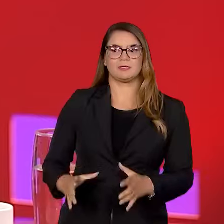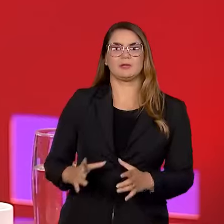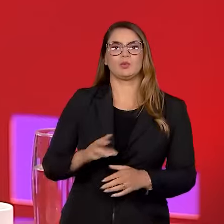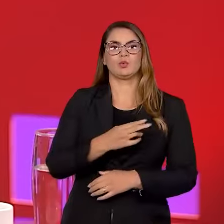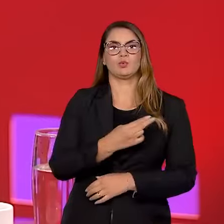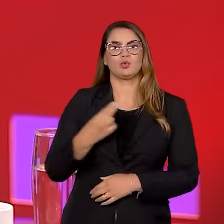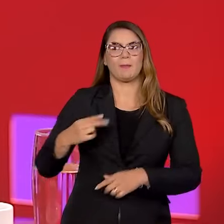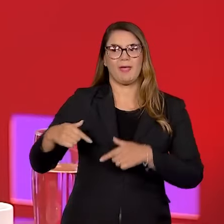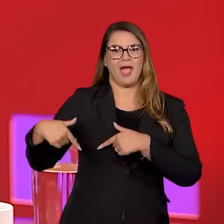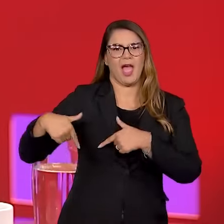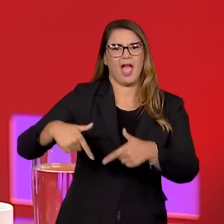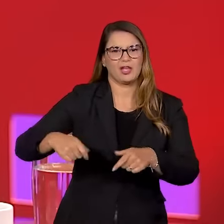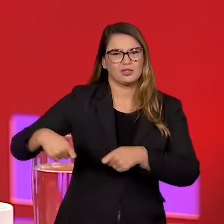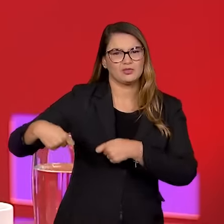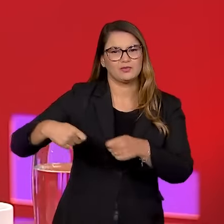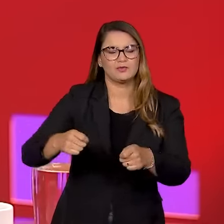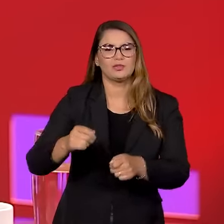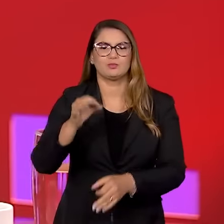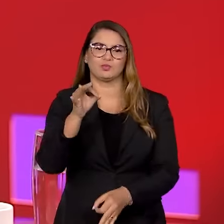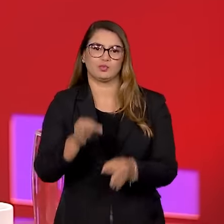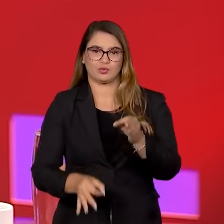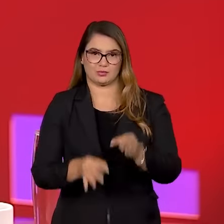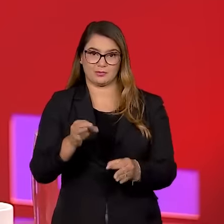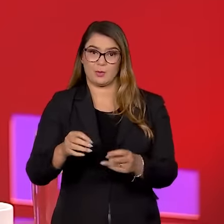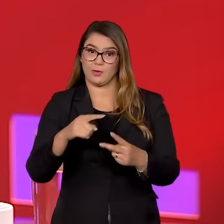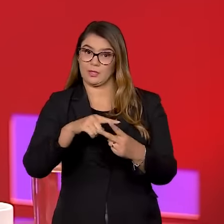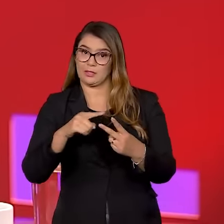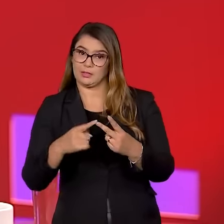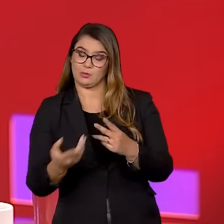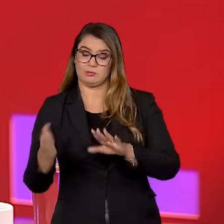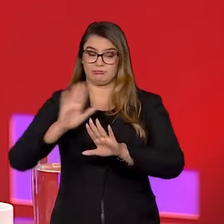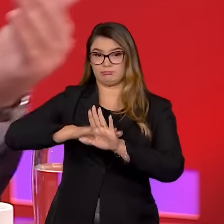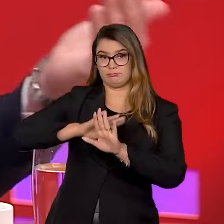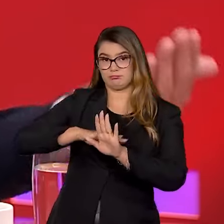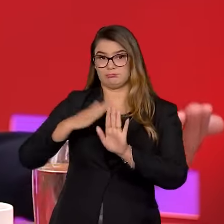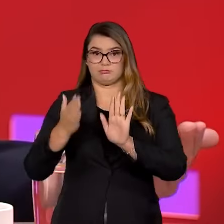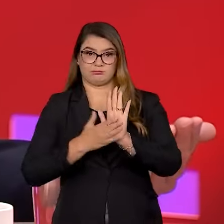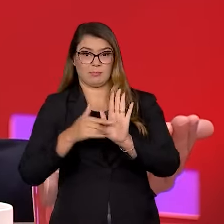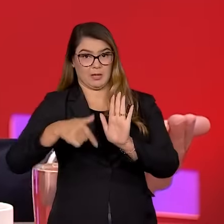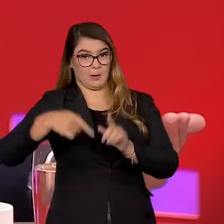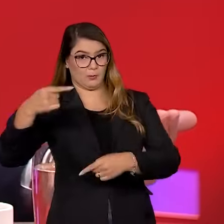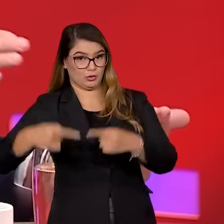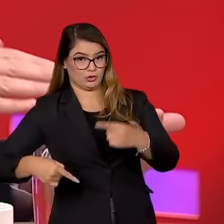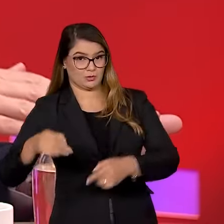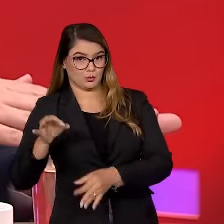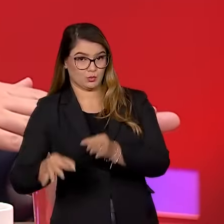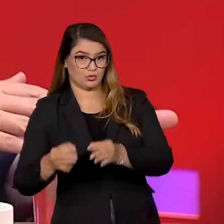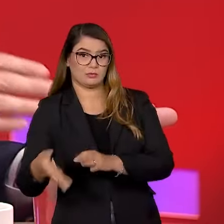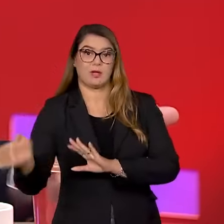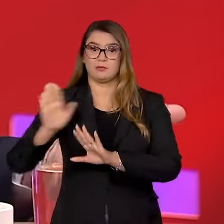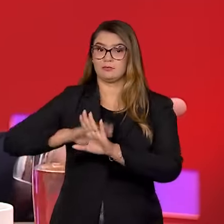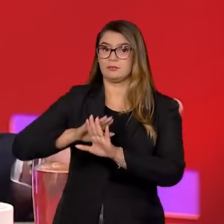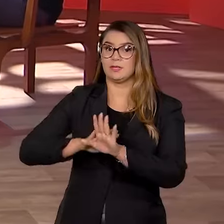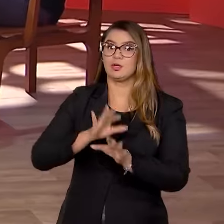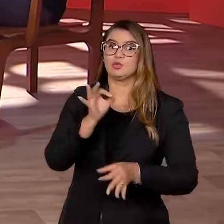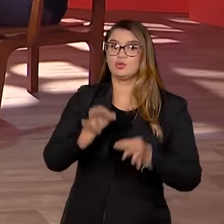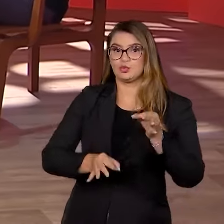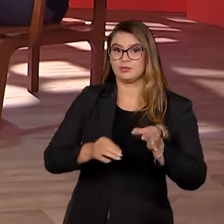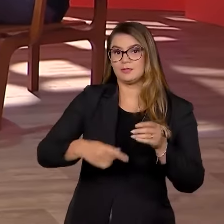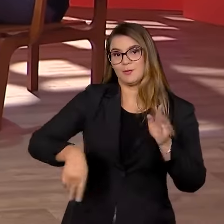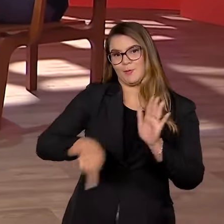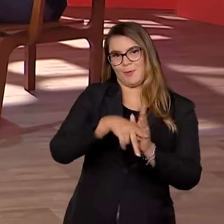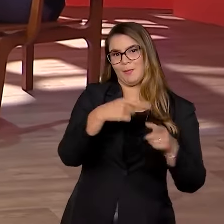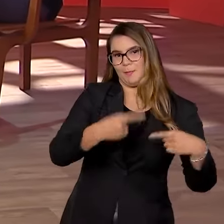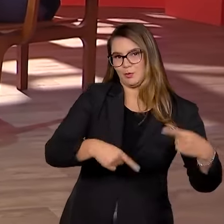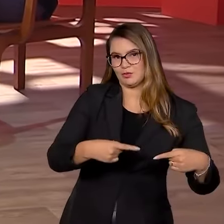do chamado ativismo judicial, que é uma moeda com duas faces. De um lado, a politização do judiciário e, de outro, a judicialização da